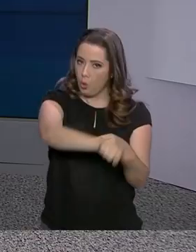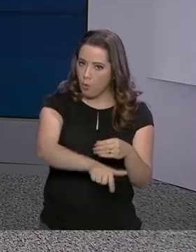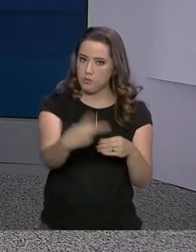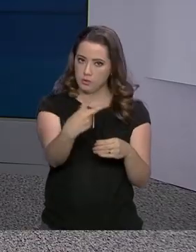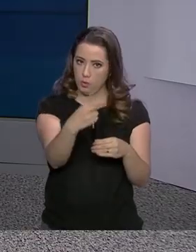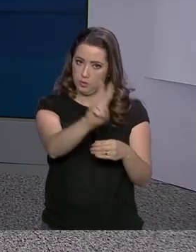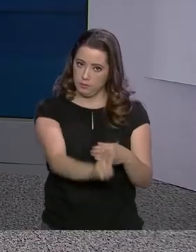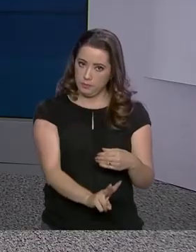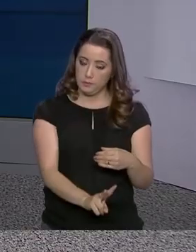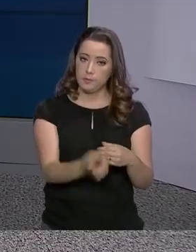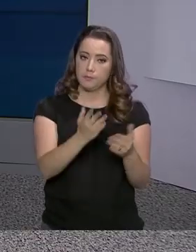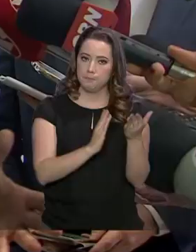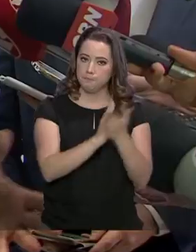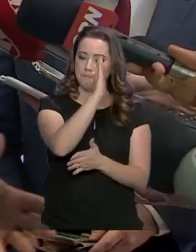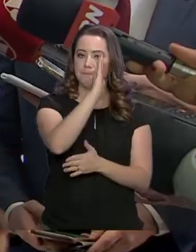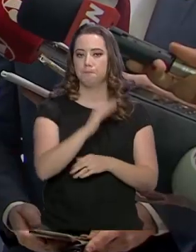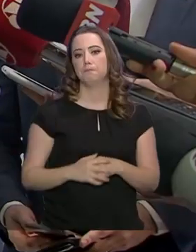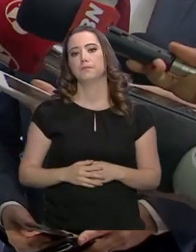para promulgação.